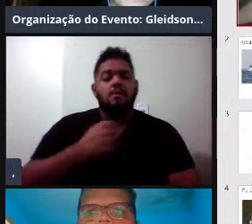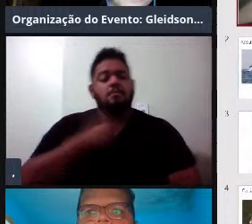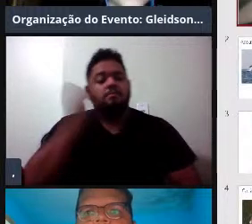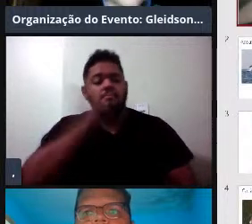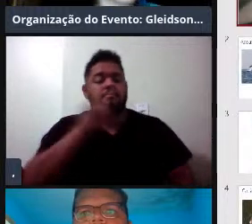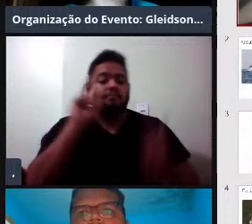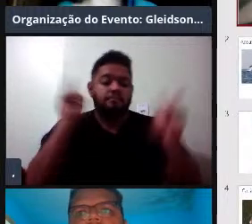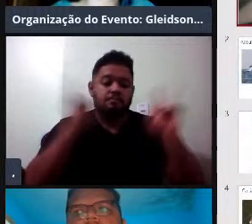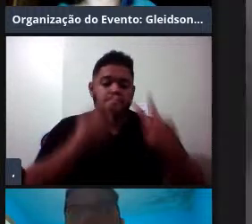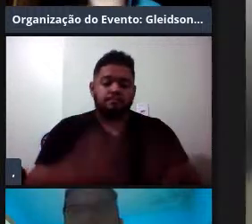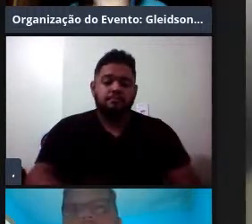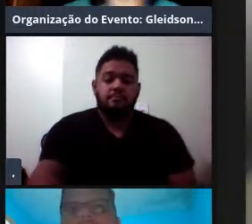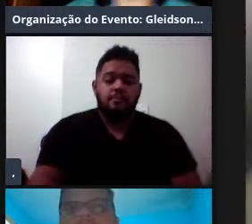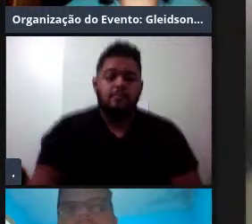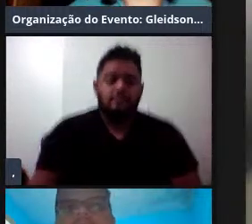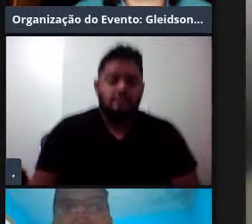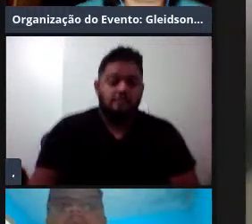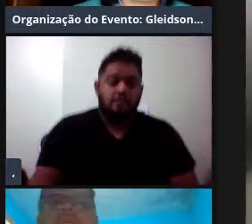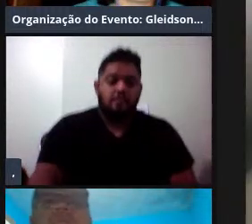Carregou. Pode colocar na tela cheia.